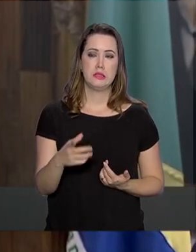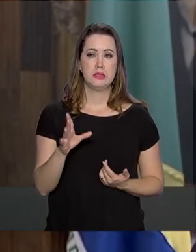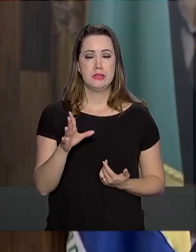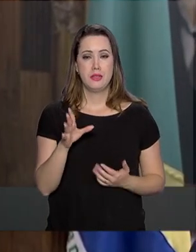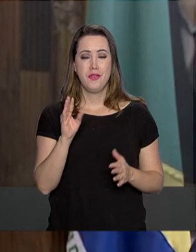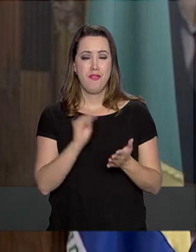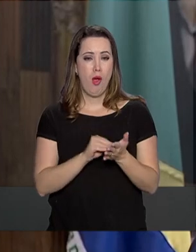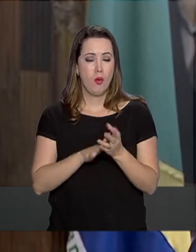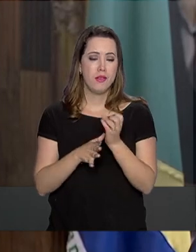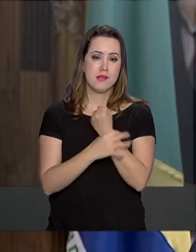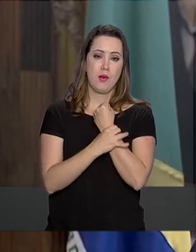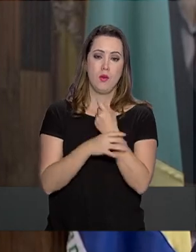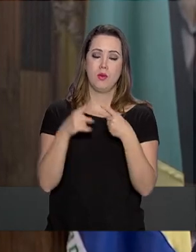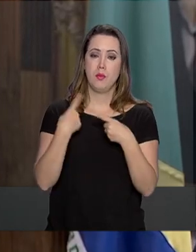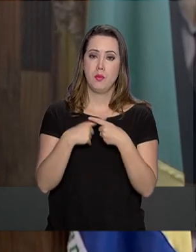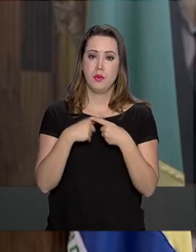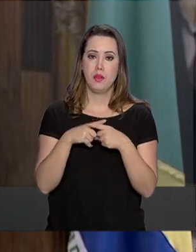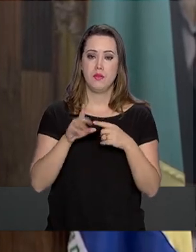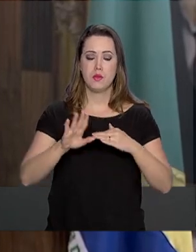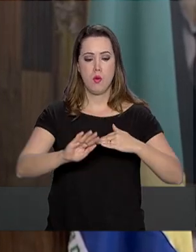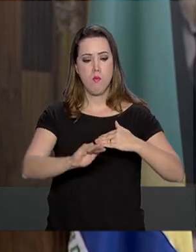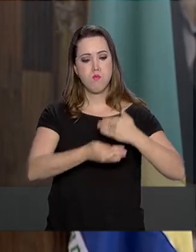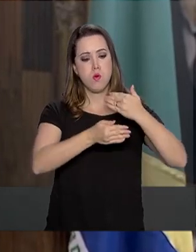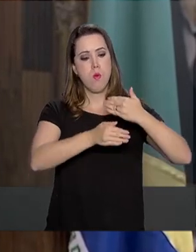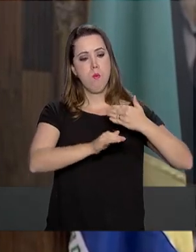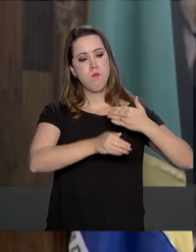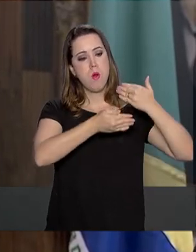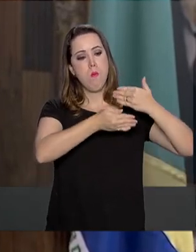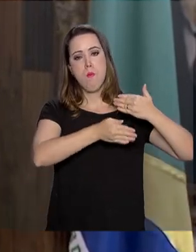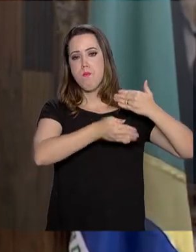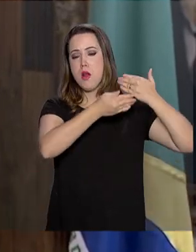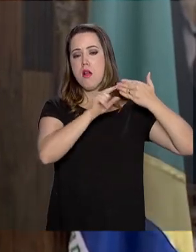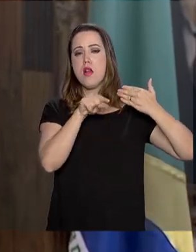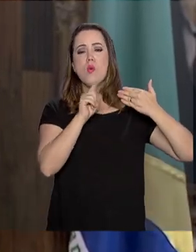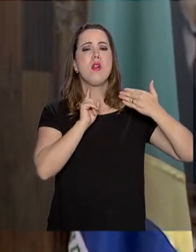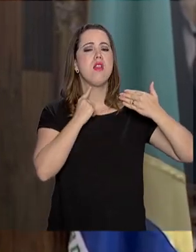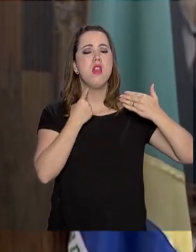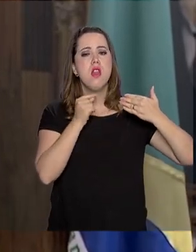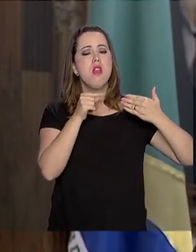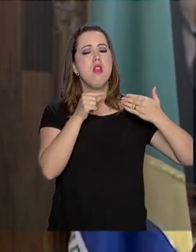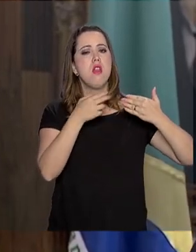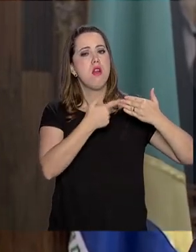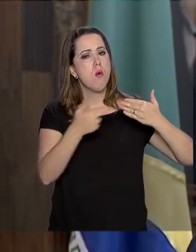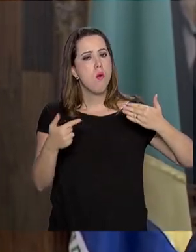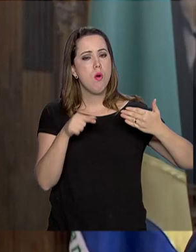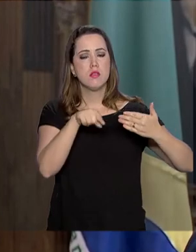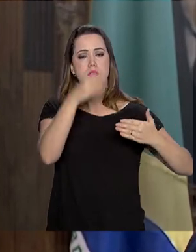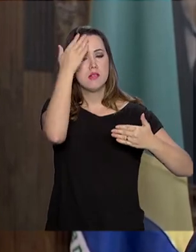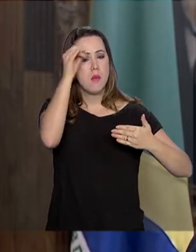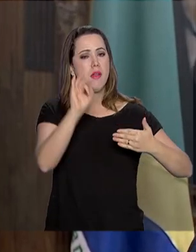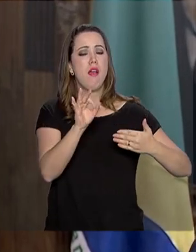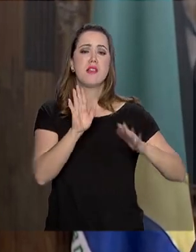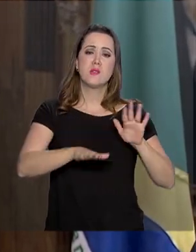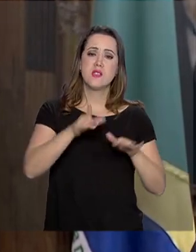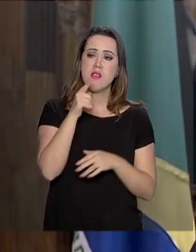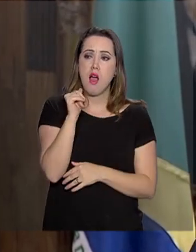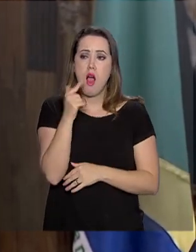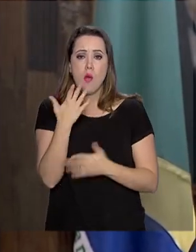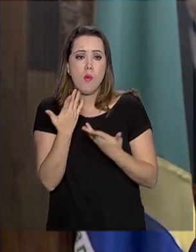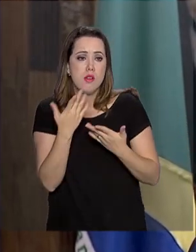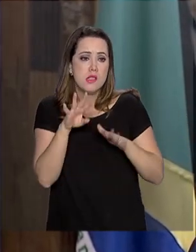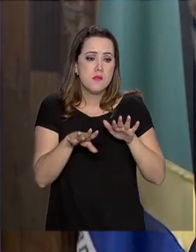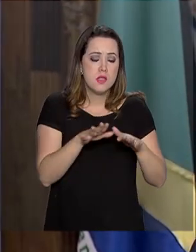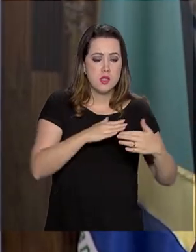segura por causa que você está apoiando um barramento em cima de rejeito. seja, material não classificado, que às vezes tem água, pode não ter